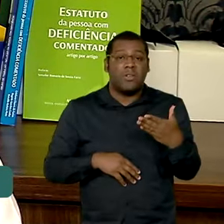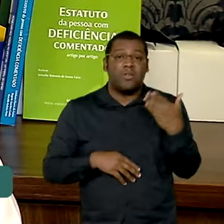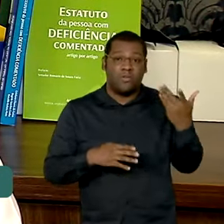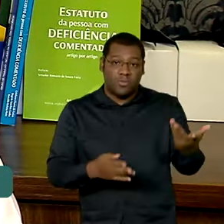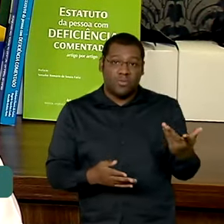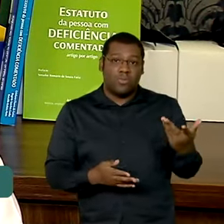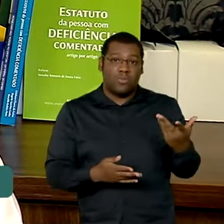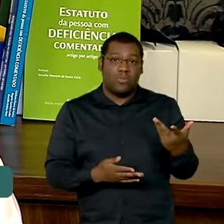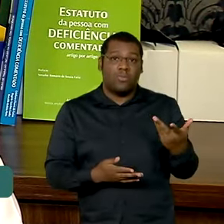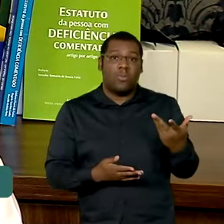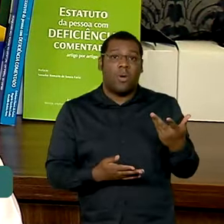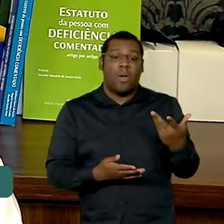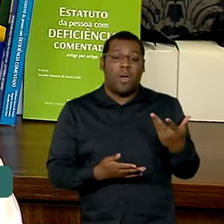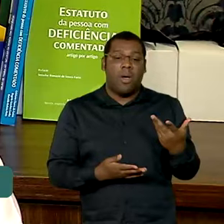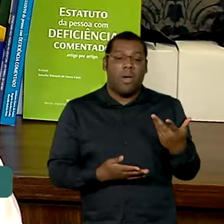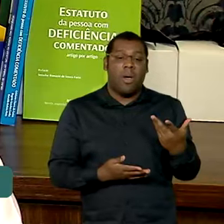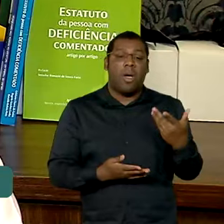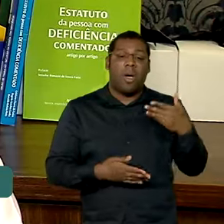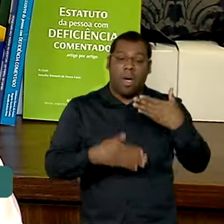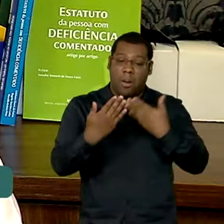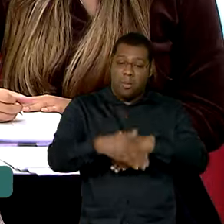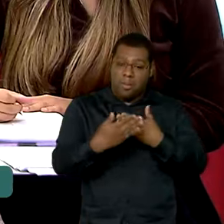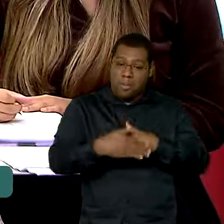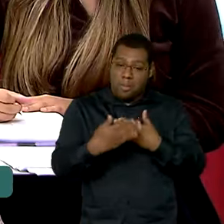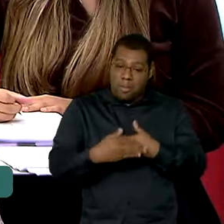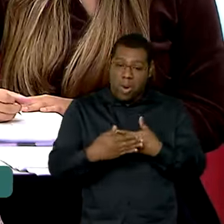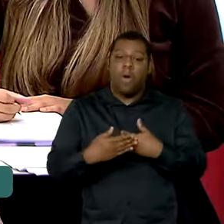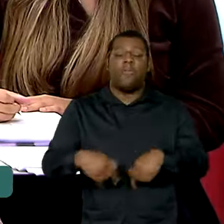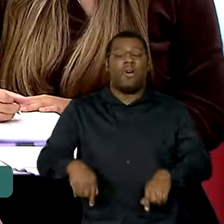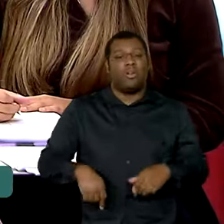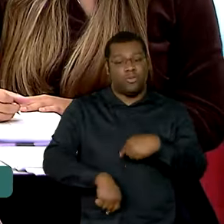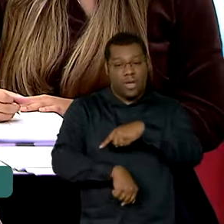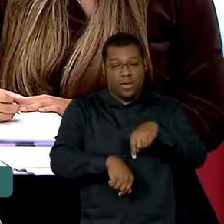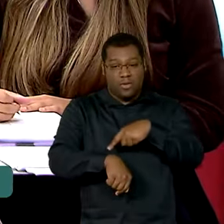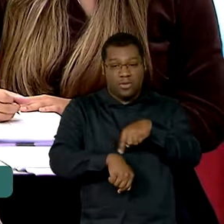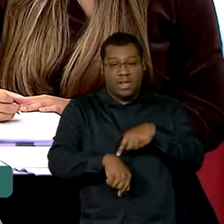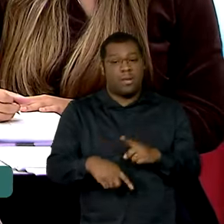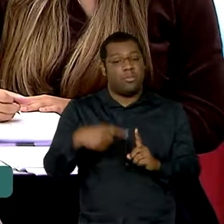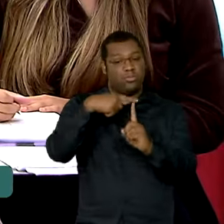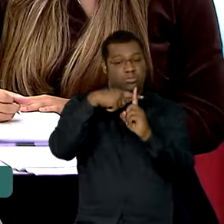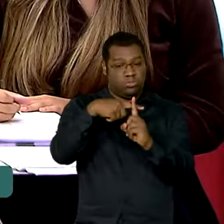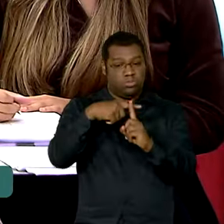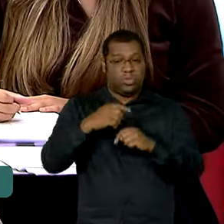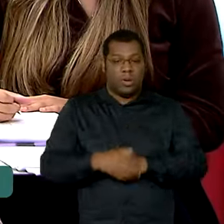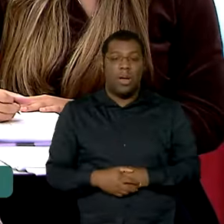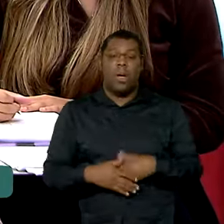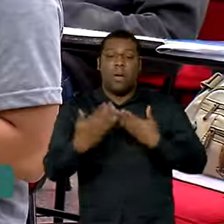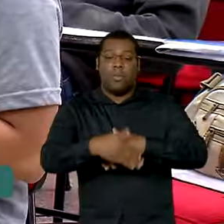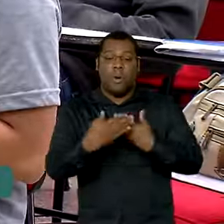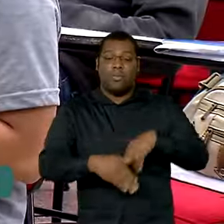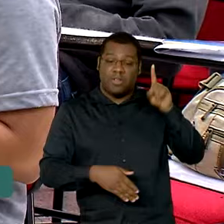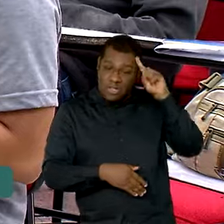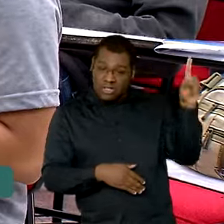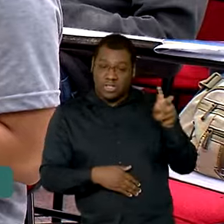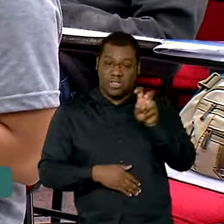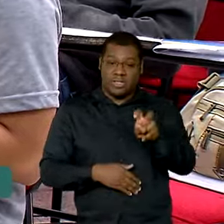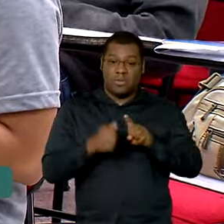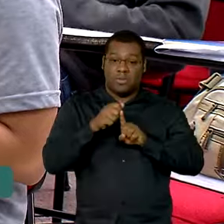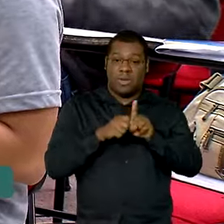ampliada, né, e o tempo adicional. As provas estão marcadas para o dia 5 de maio em